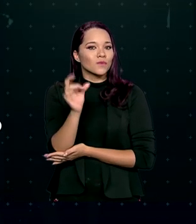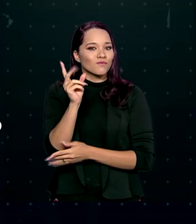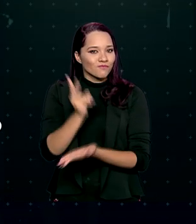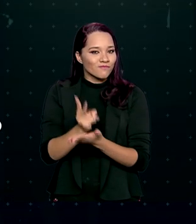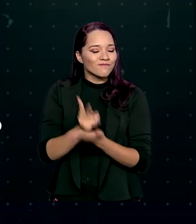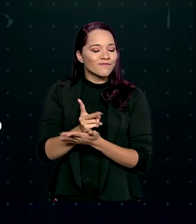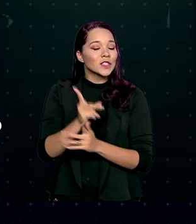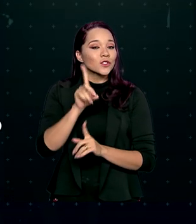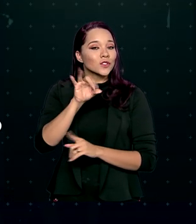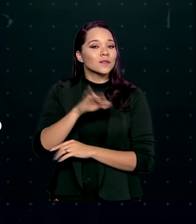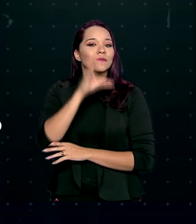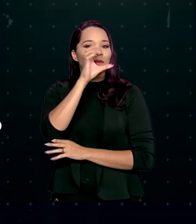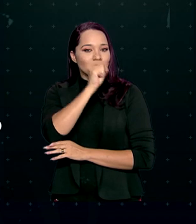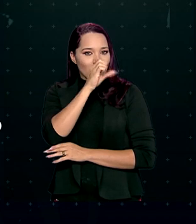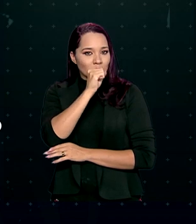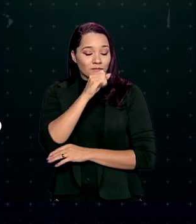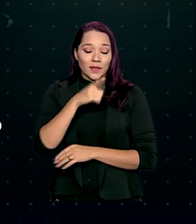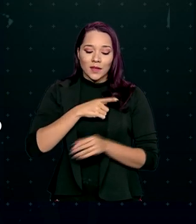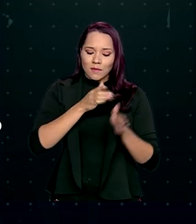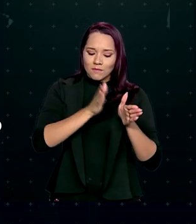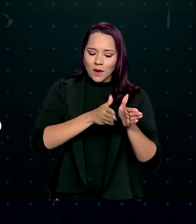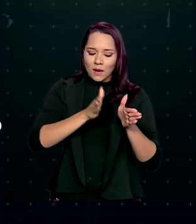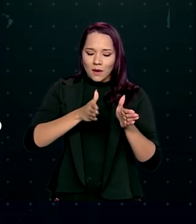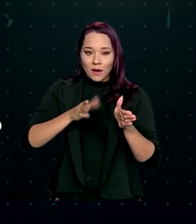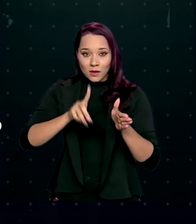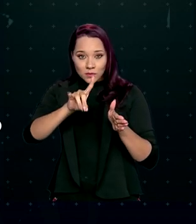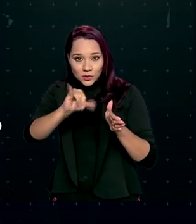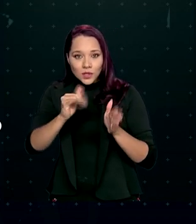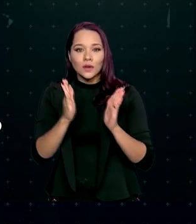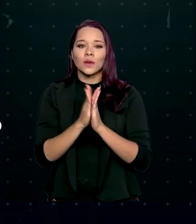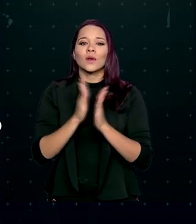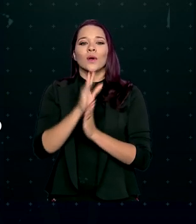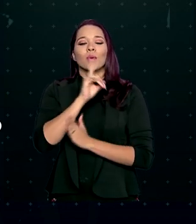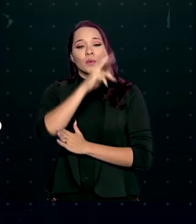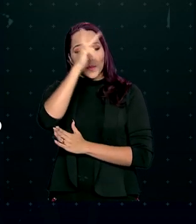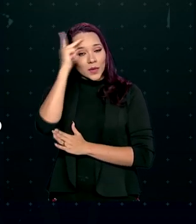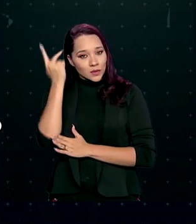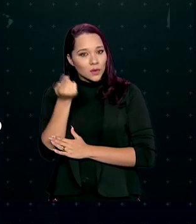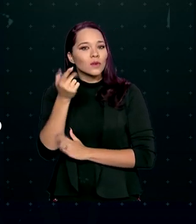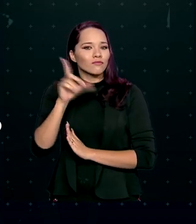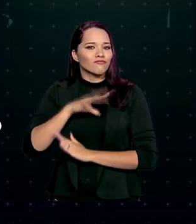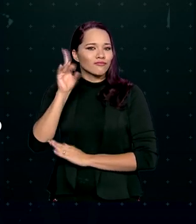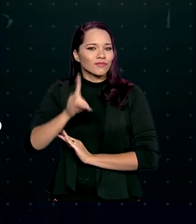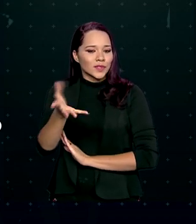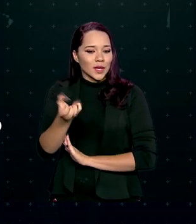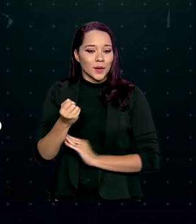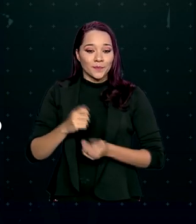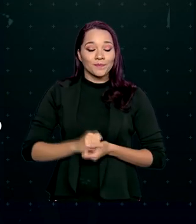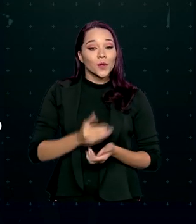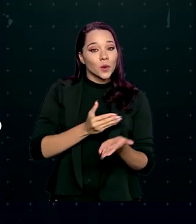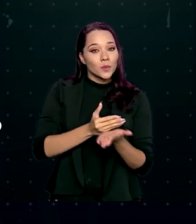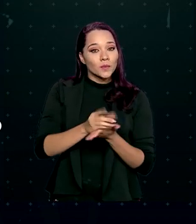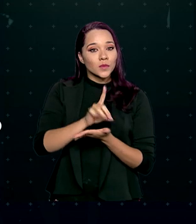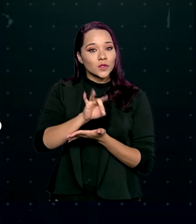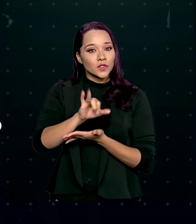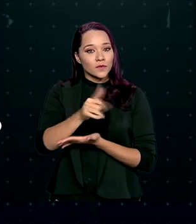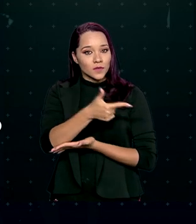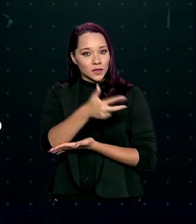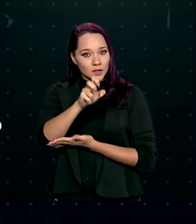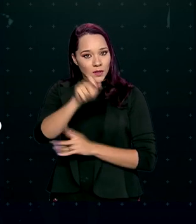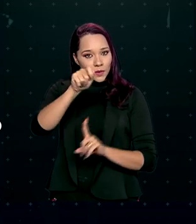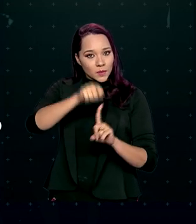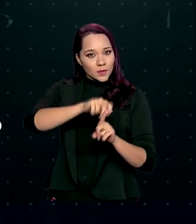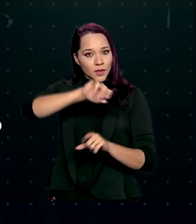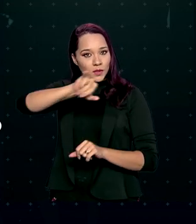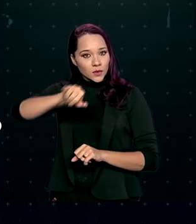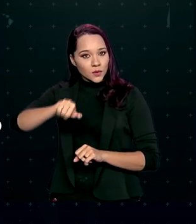sábados e também segue uma ordem por data de aniversário do beneficiário. Tem início dia 25 de julho